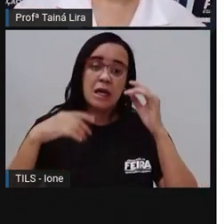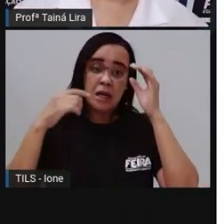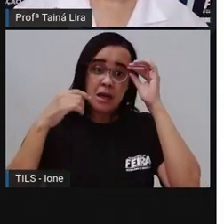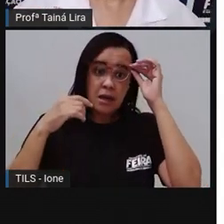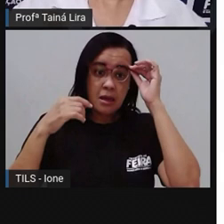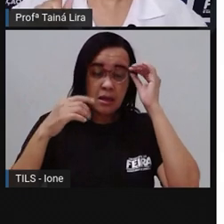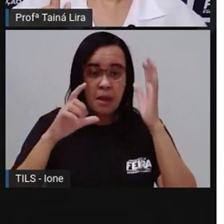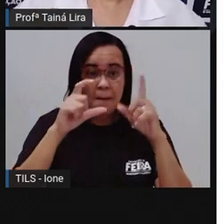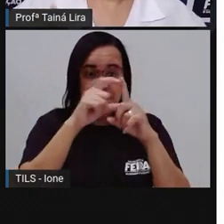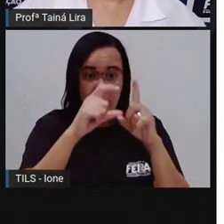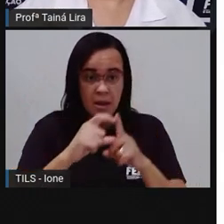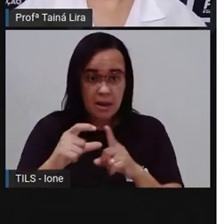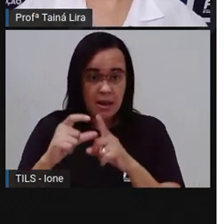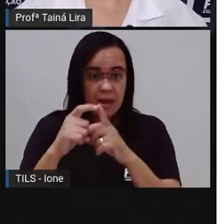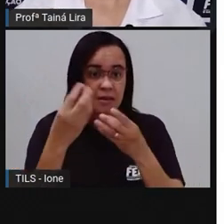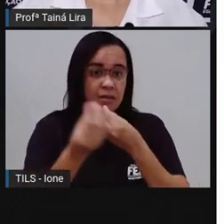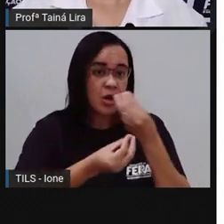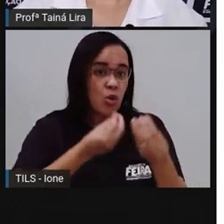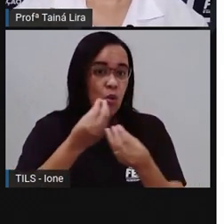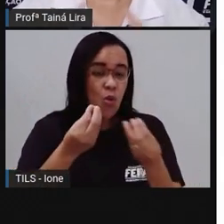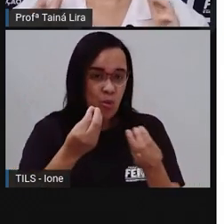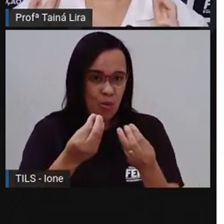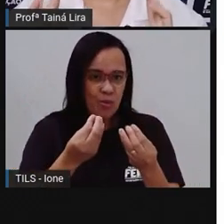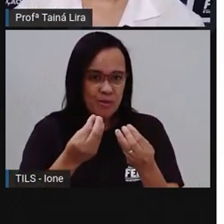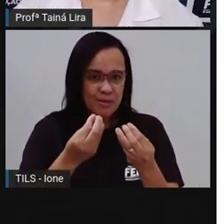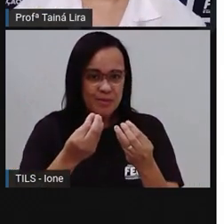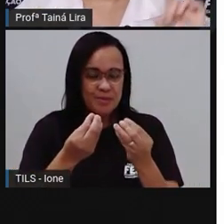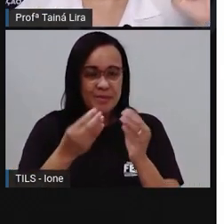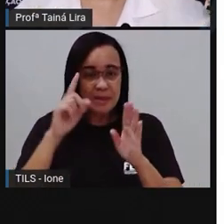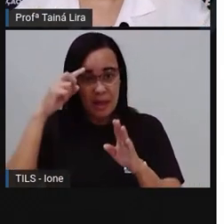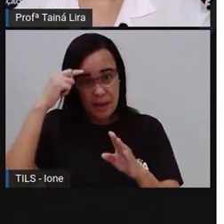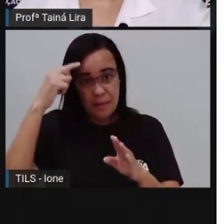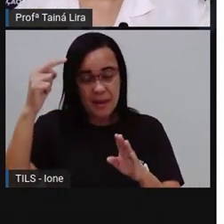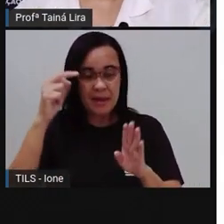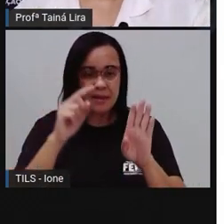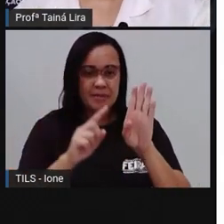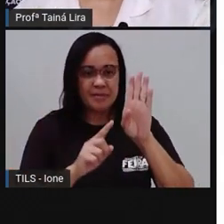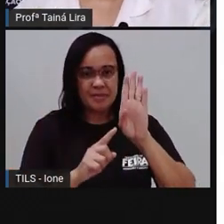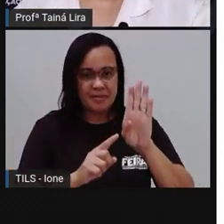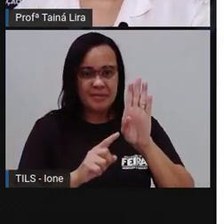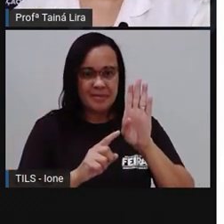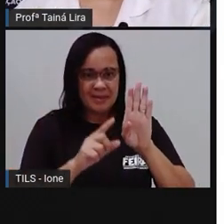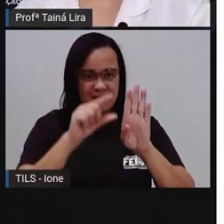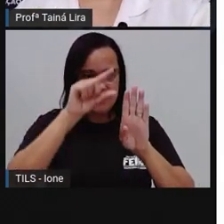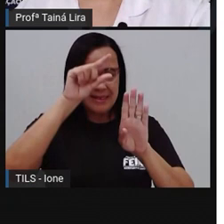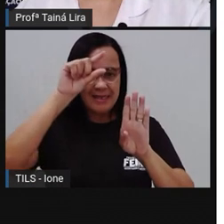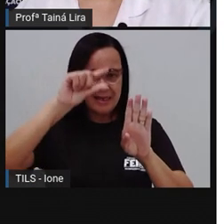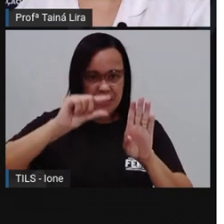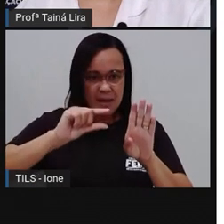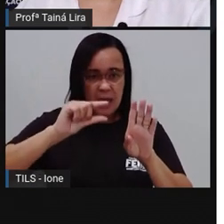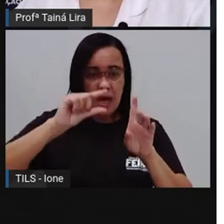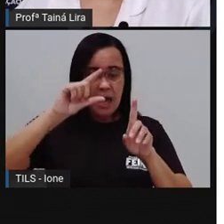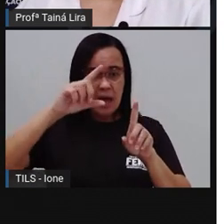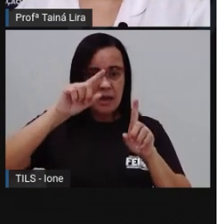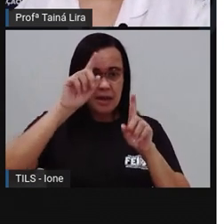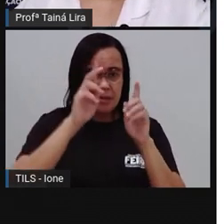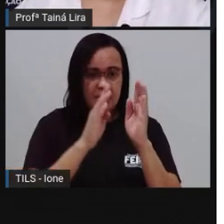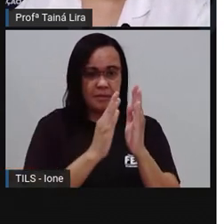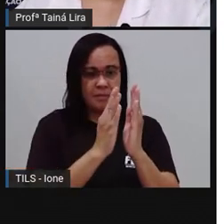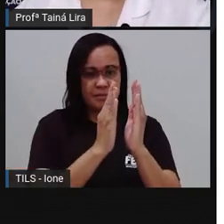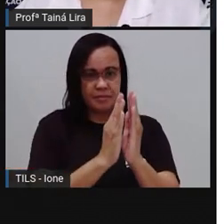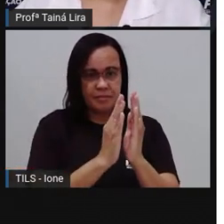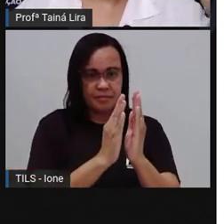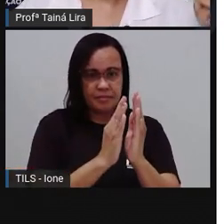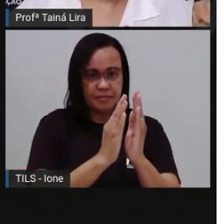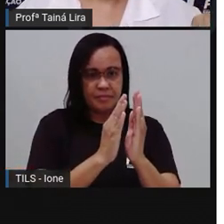margens, tá? A Pró vai mostrar ainda essa questão da margem. A margem é aquela linha que aparece no caderno ali do lado, linha que